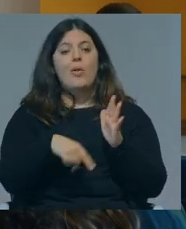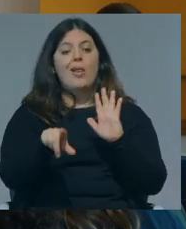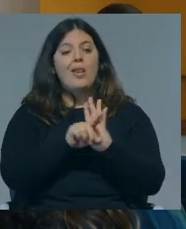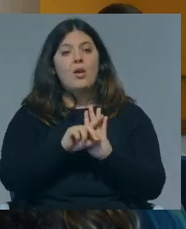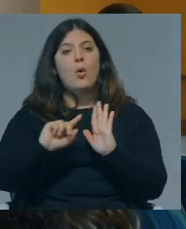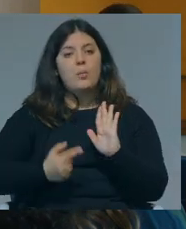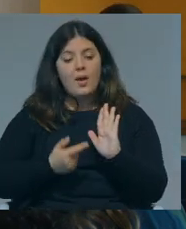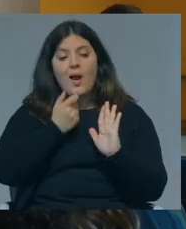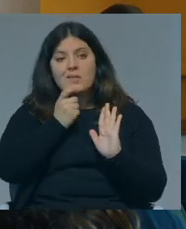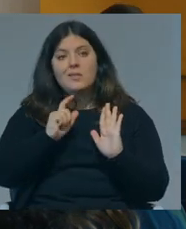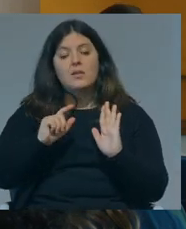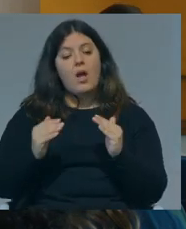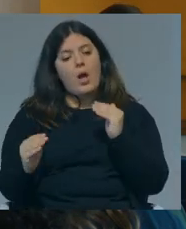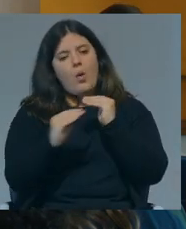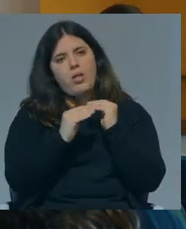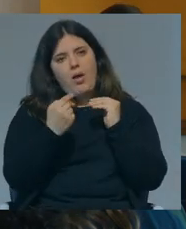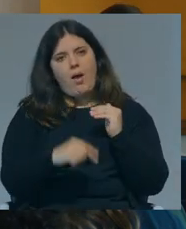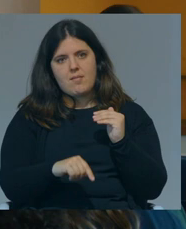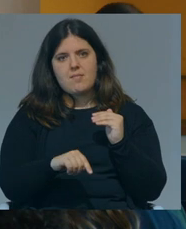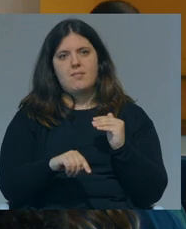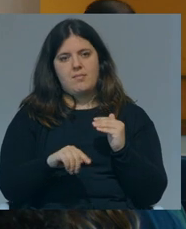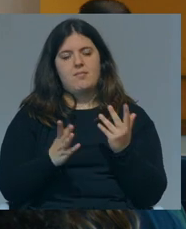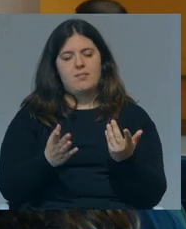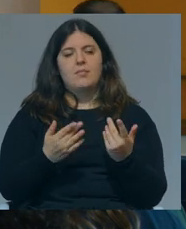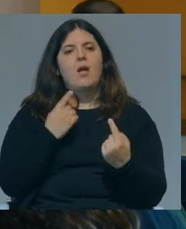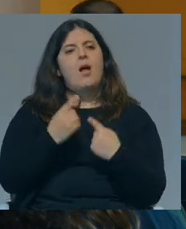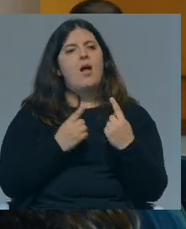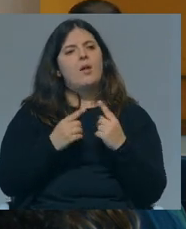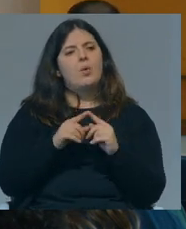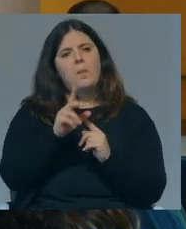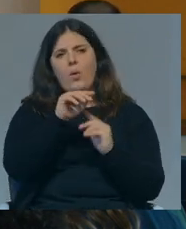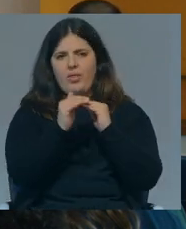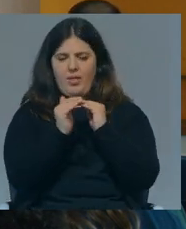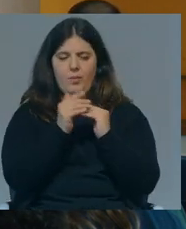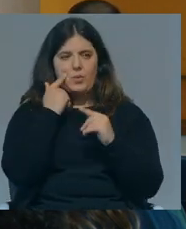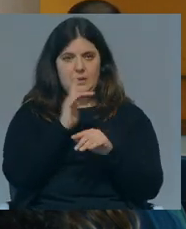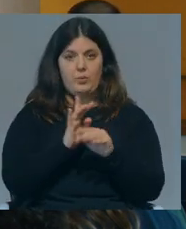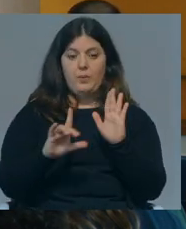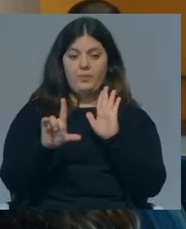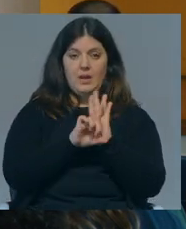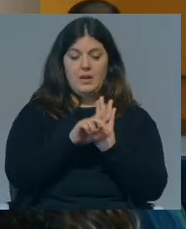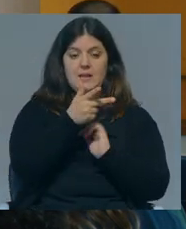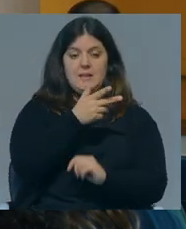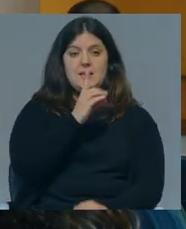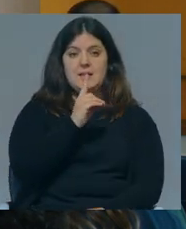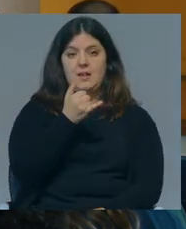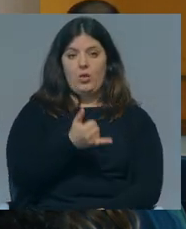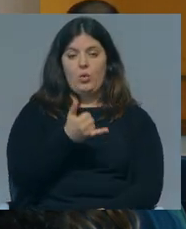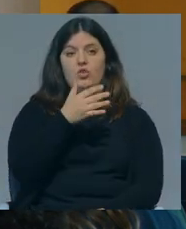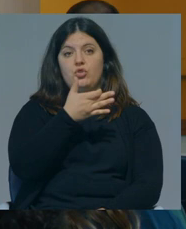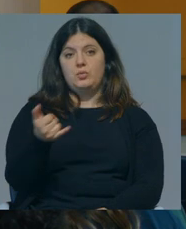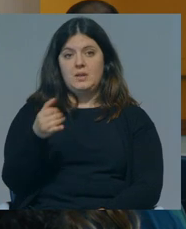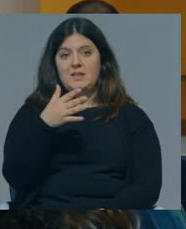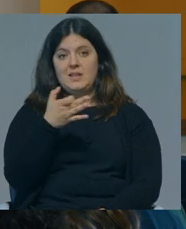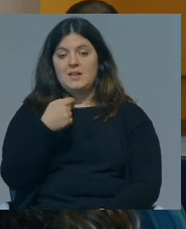obriga é que a igualdade se concretiza, que há alguma paridade. A lei, por exemplo, 62 de 2017,